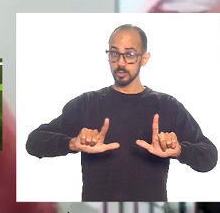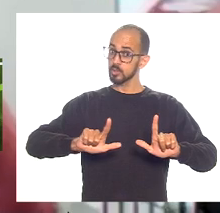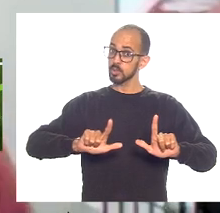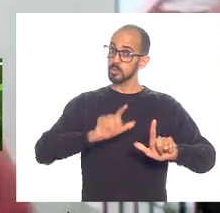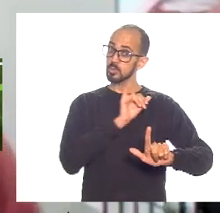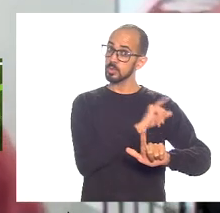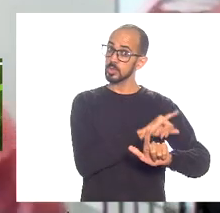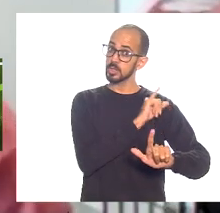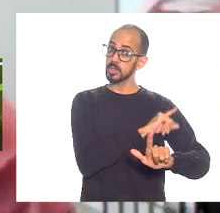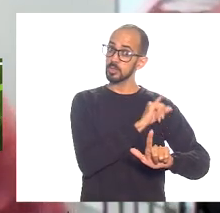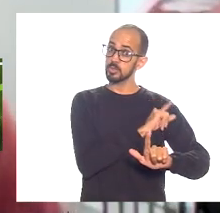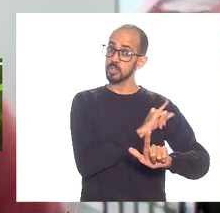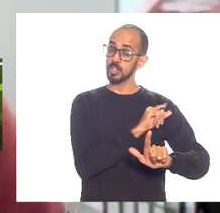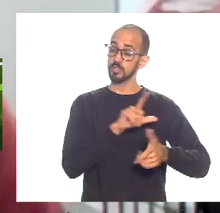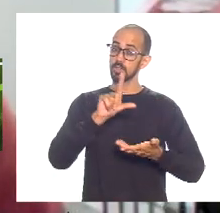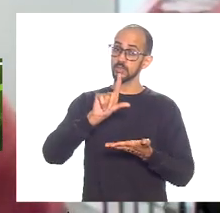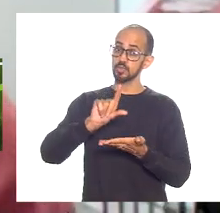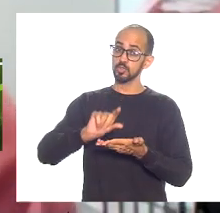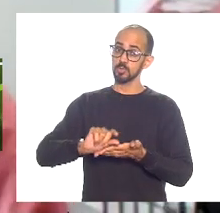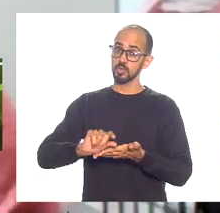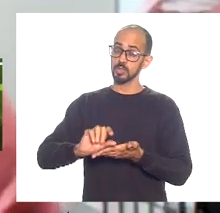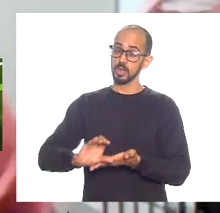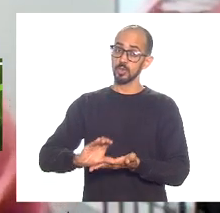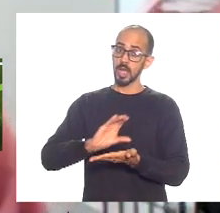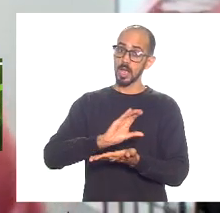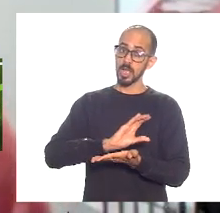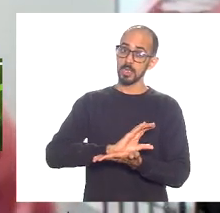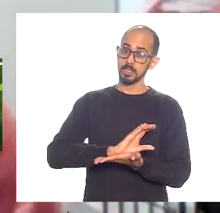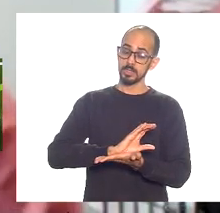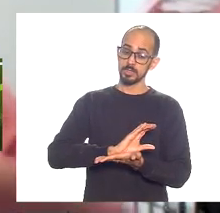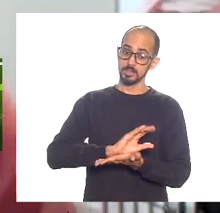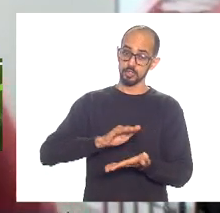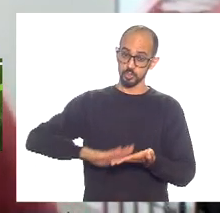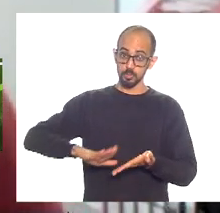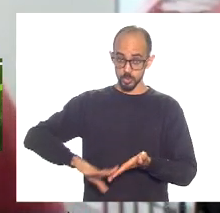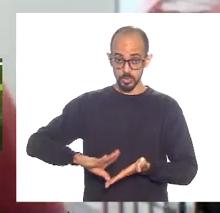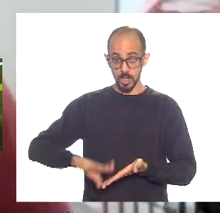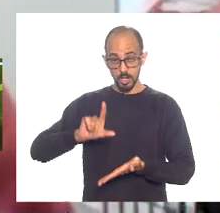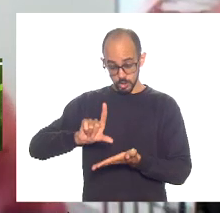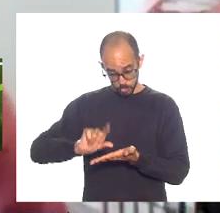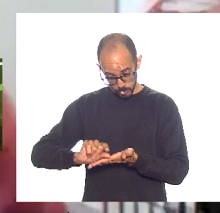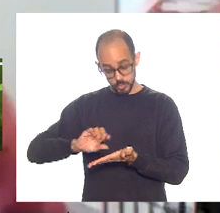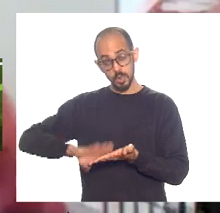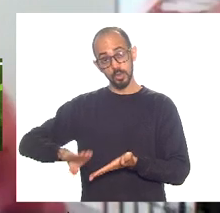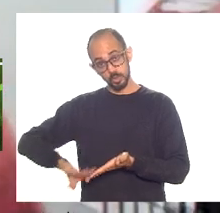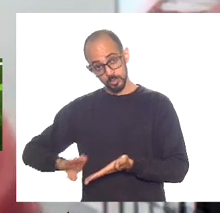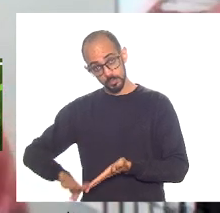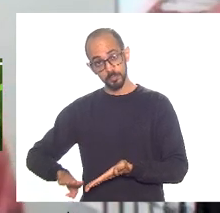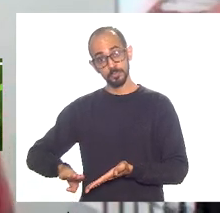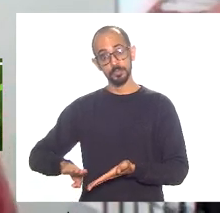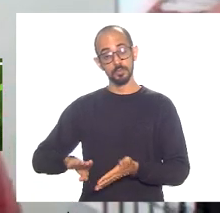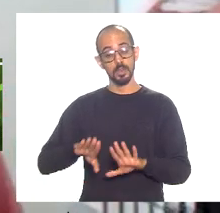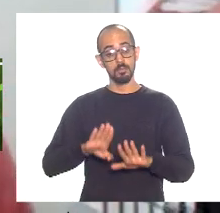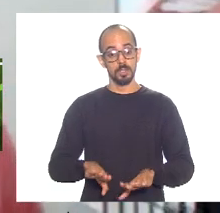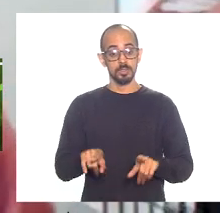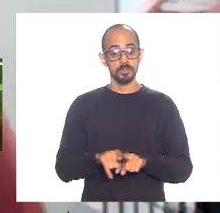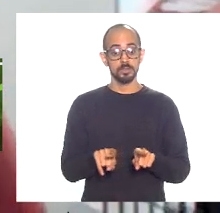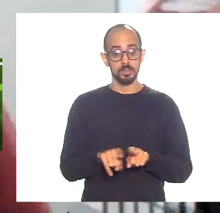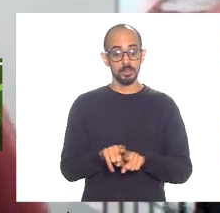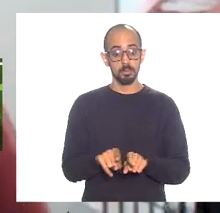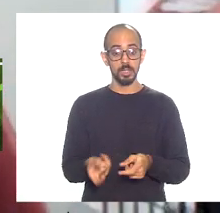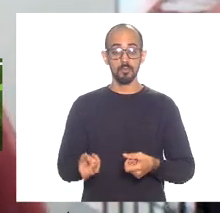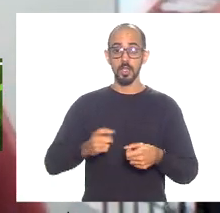nos últimos anos teve diminuição dos gastos com o pessoal e ao mesmo tempo teve recuperação de